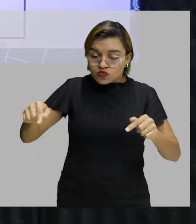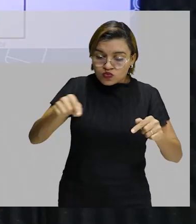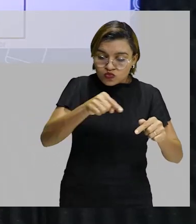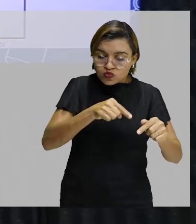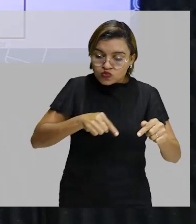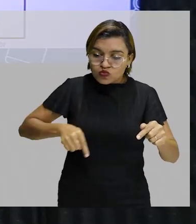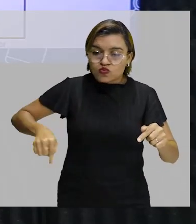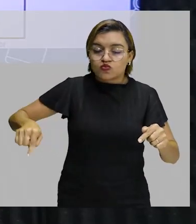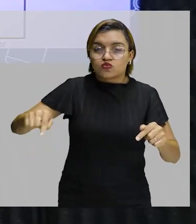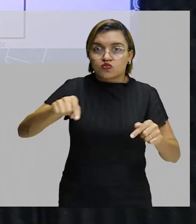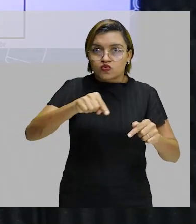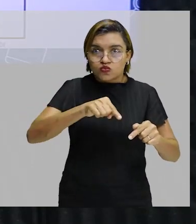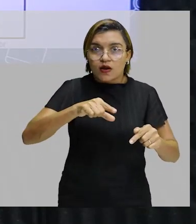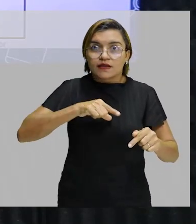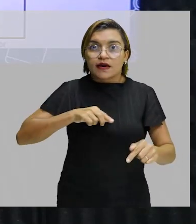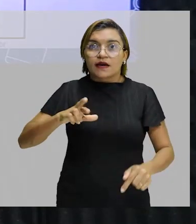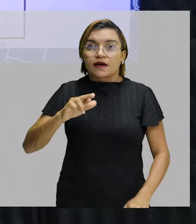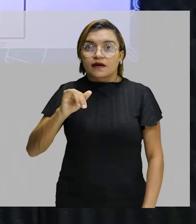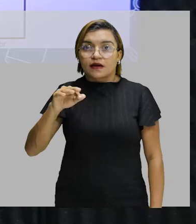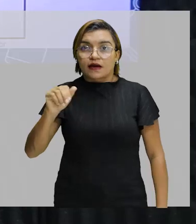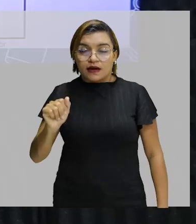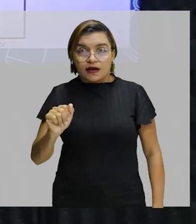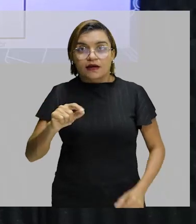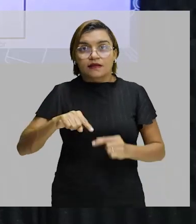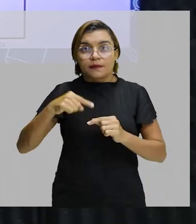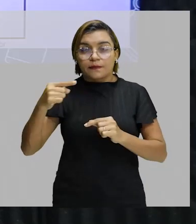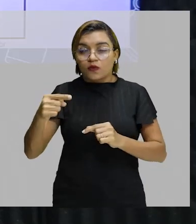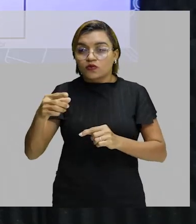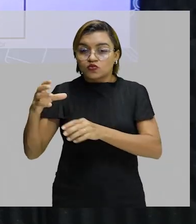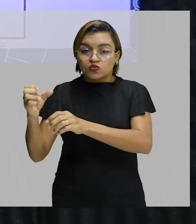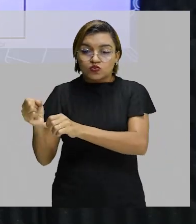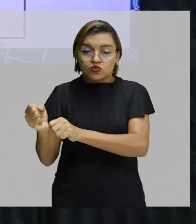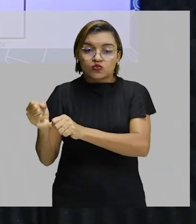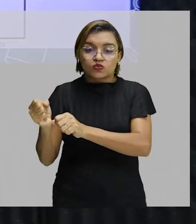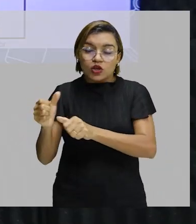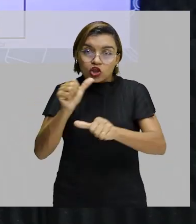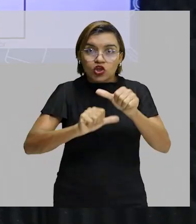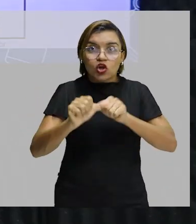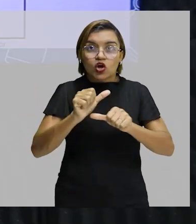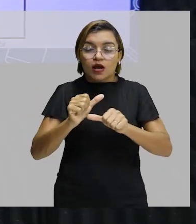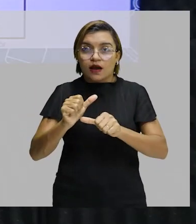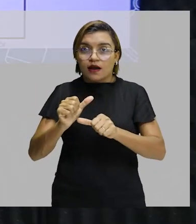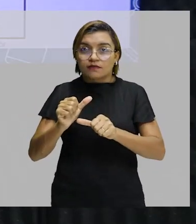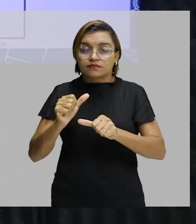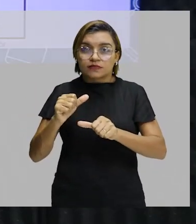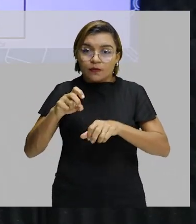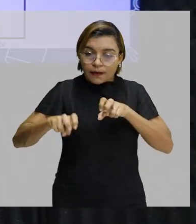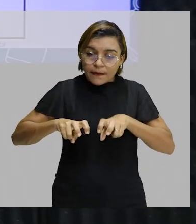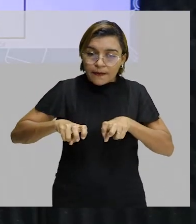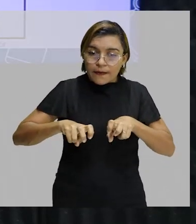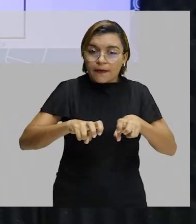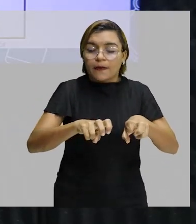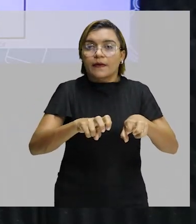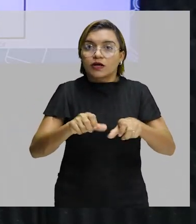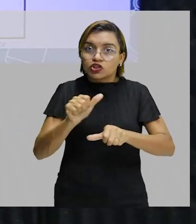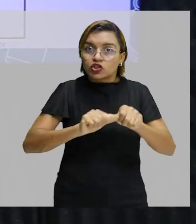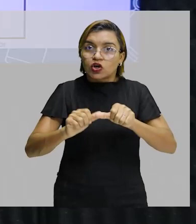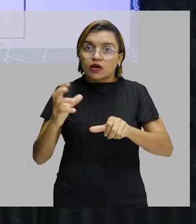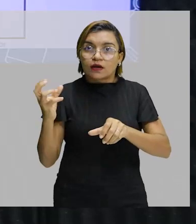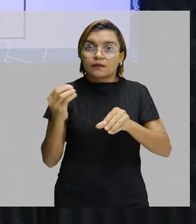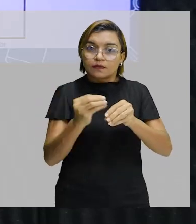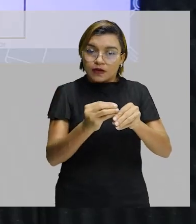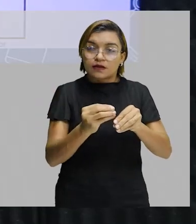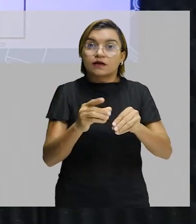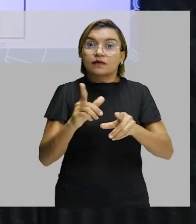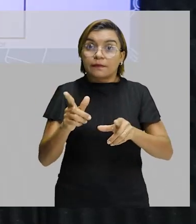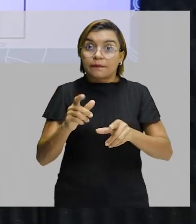ela é raiada. E após o bastão ser passado e os primeiros 100 m do segundo atleta, essa prova deixa